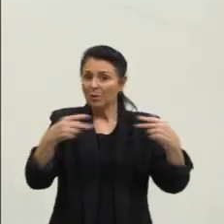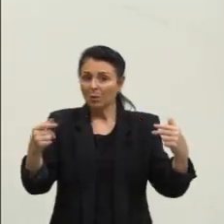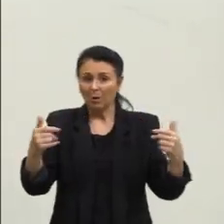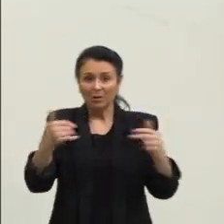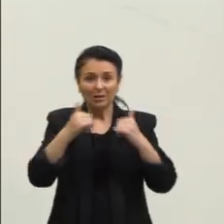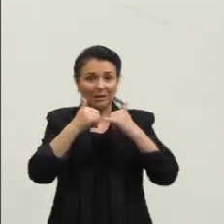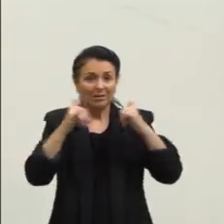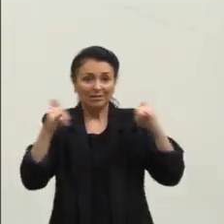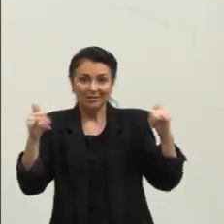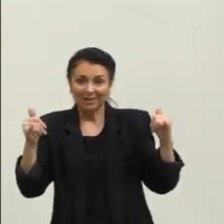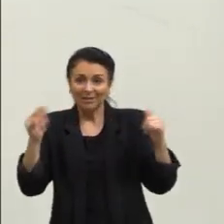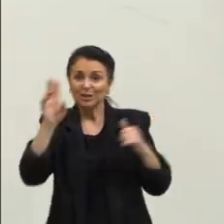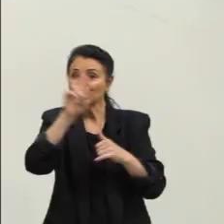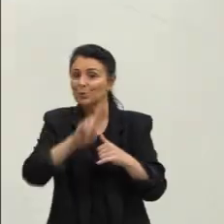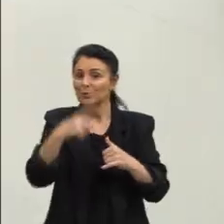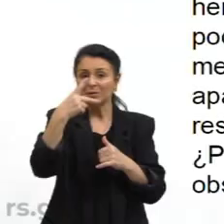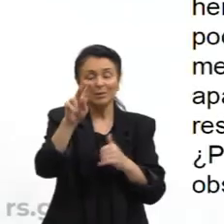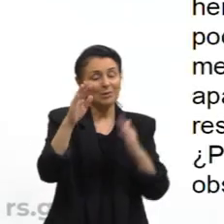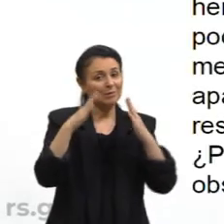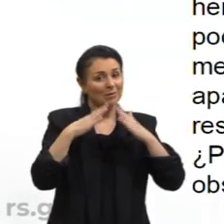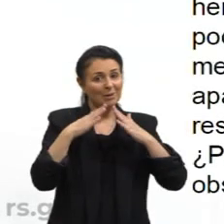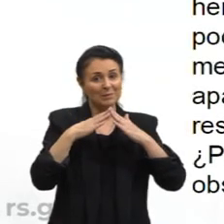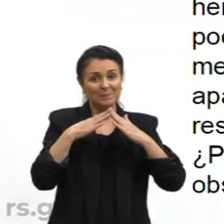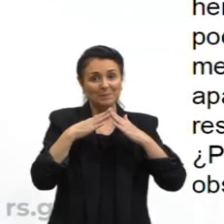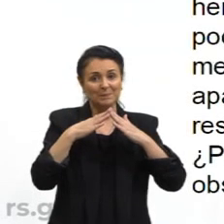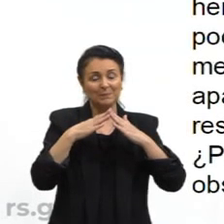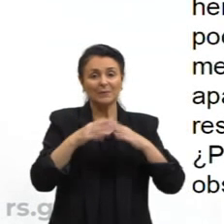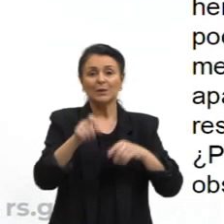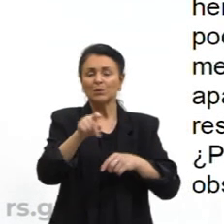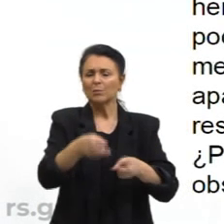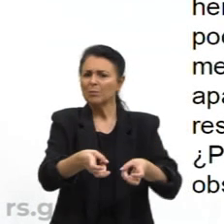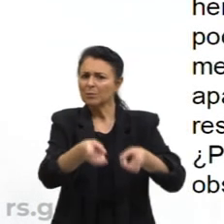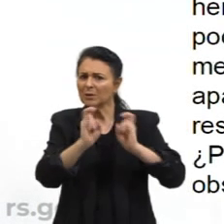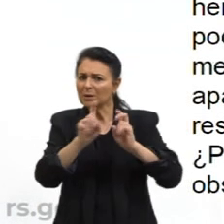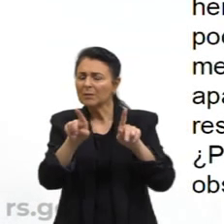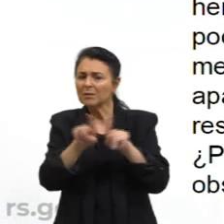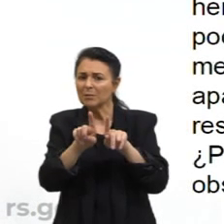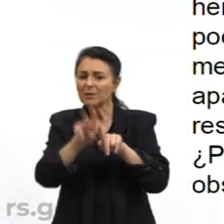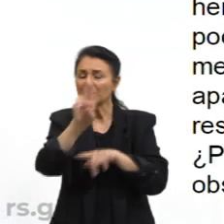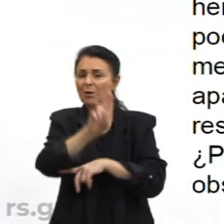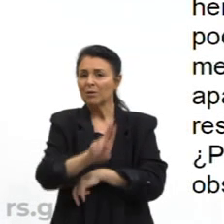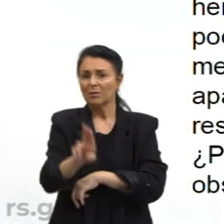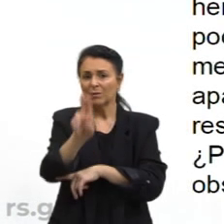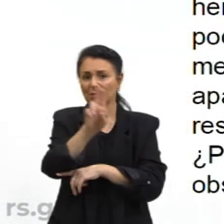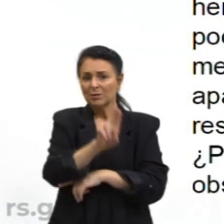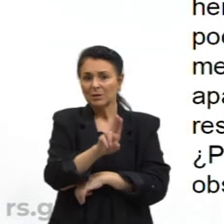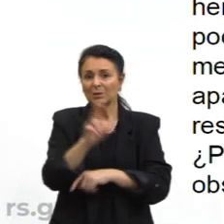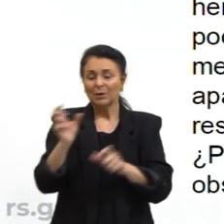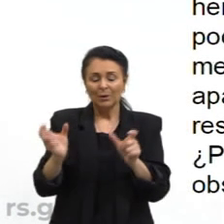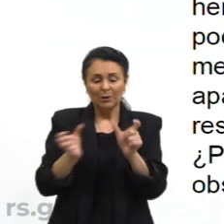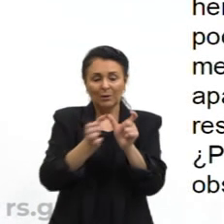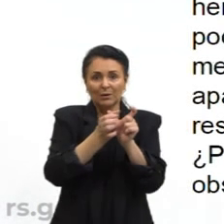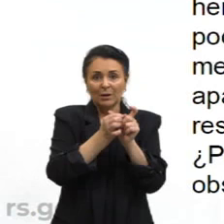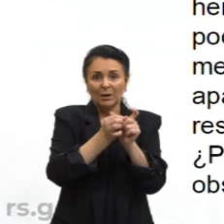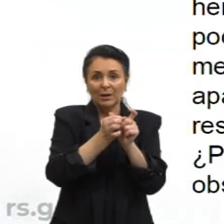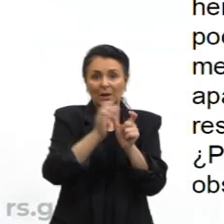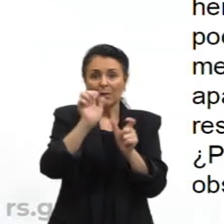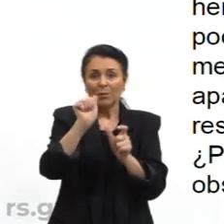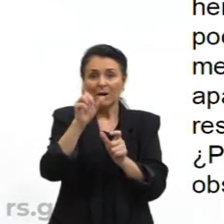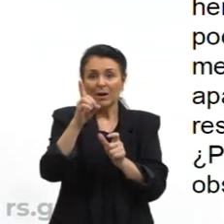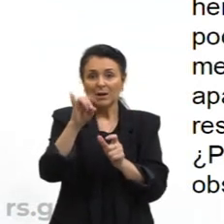temos também, gente Em várias situações você pode perceber Que está sendo utilizado o conector aditivo